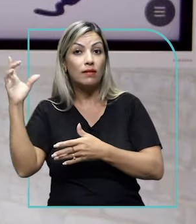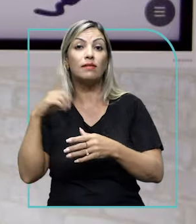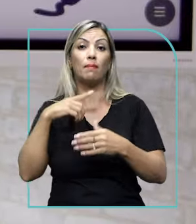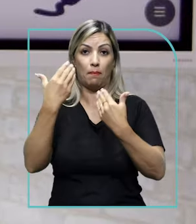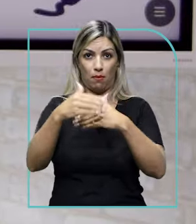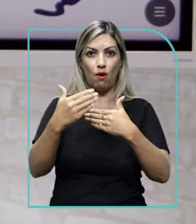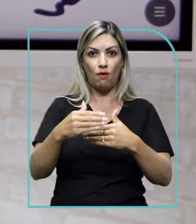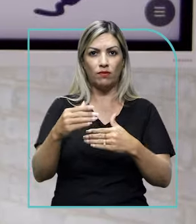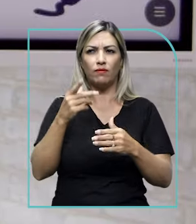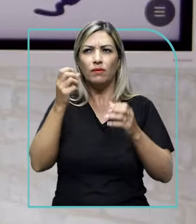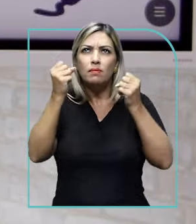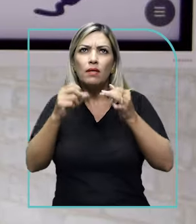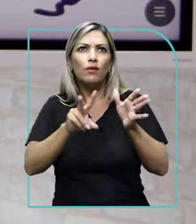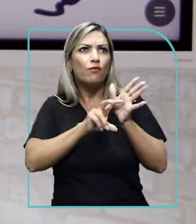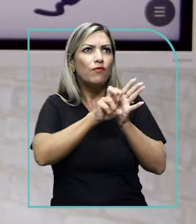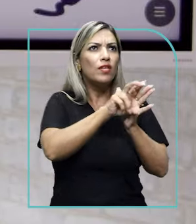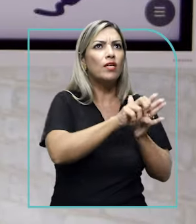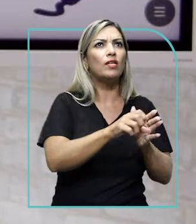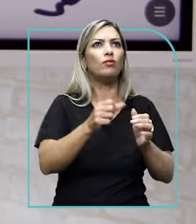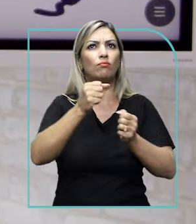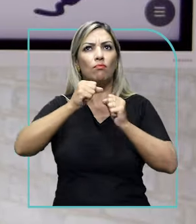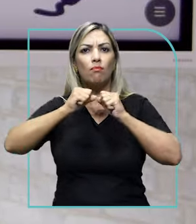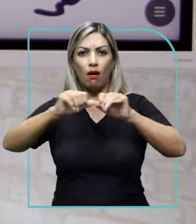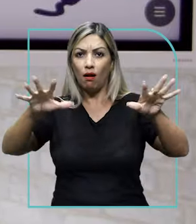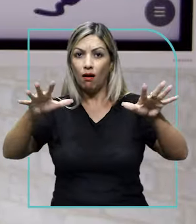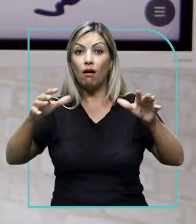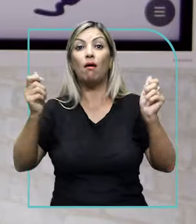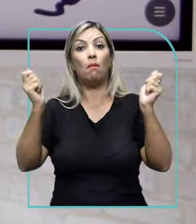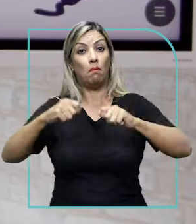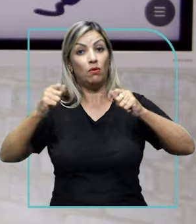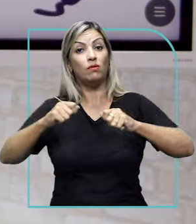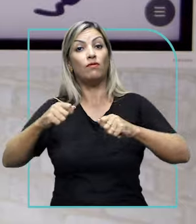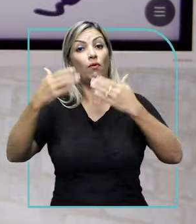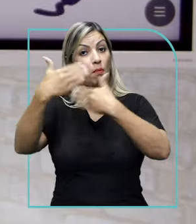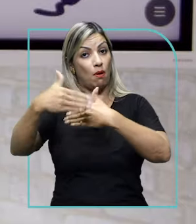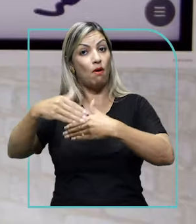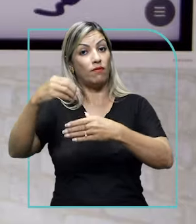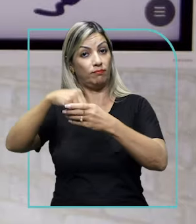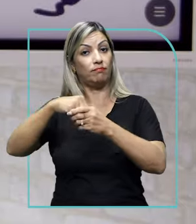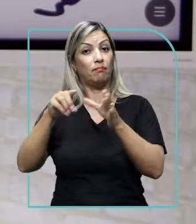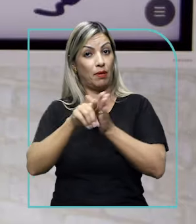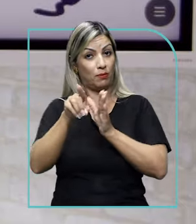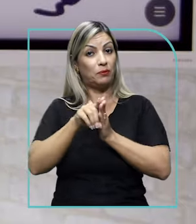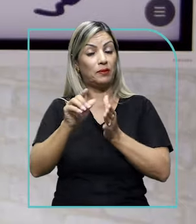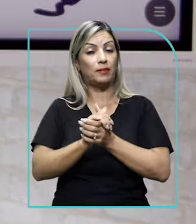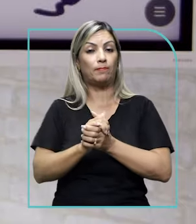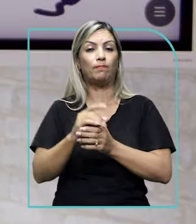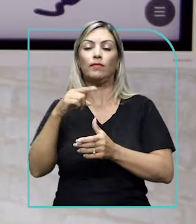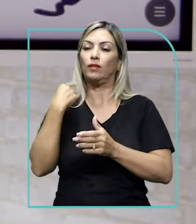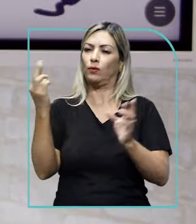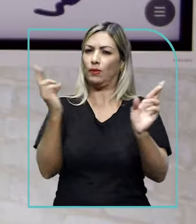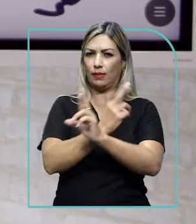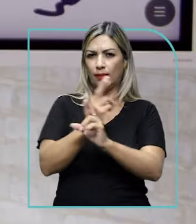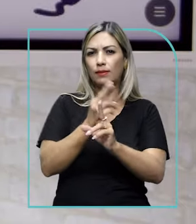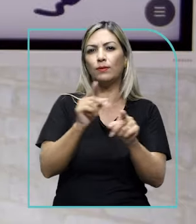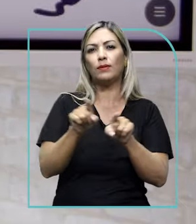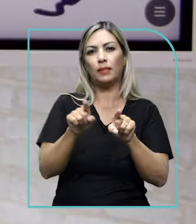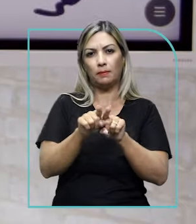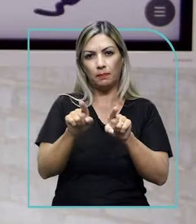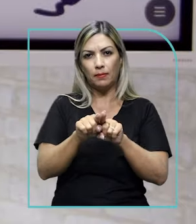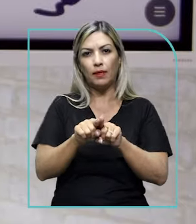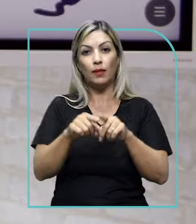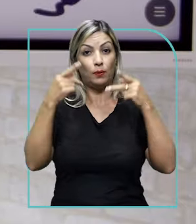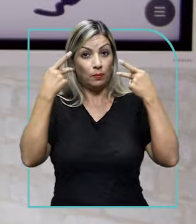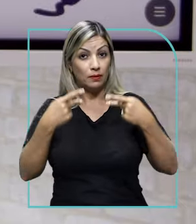né? A gente tá falando de um vírus, tá falando de uma transmissão que pode cair lá na ciência da natureza, mas nós também estamos fazendo uma relação com